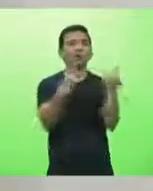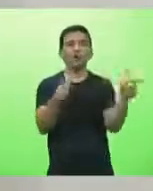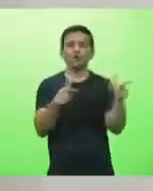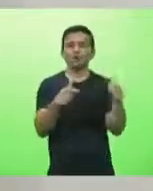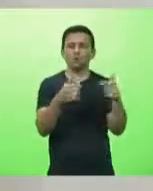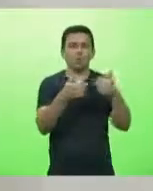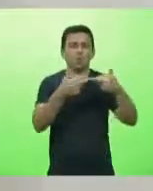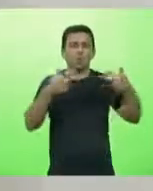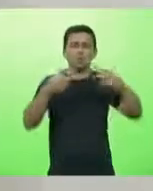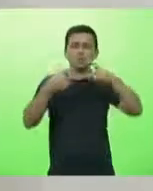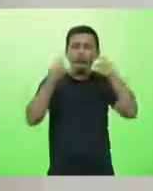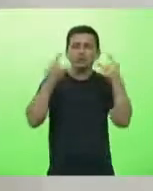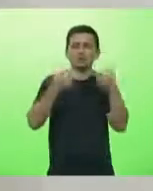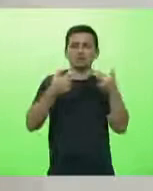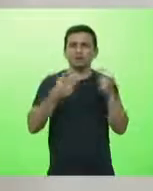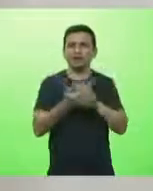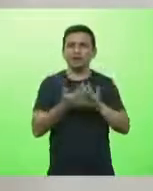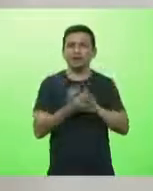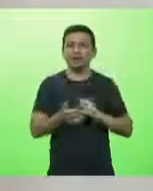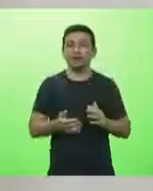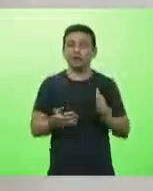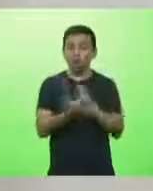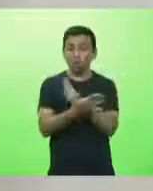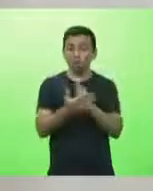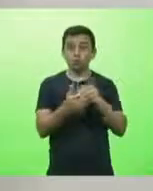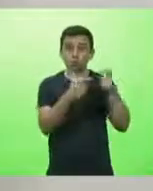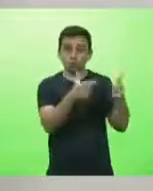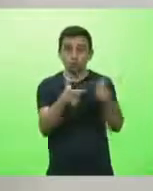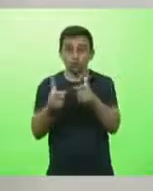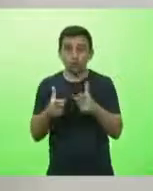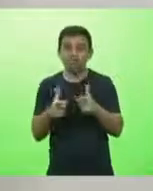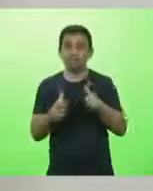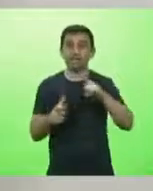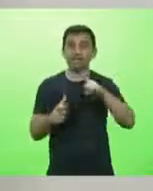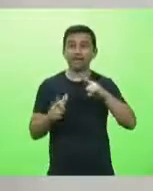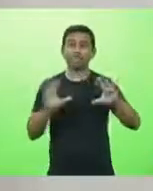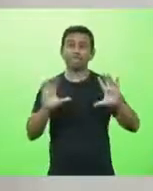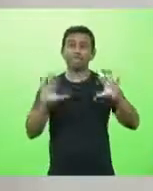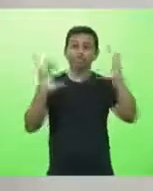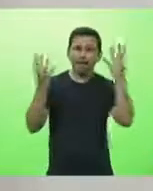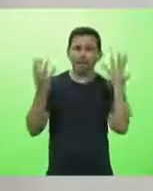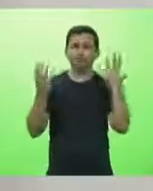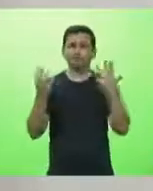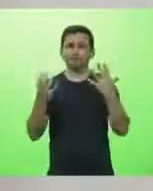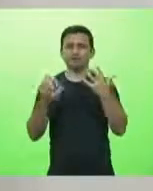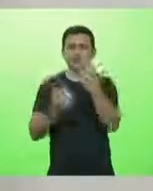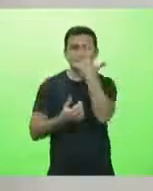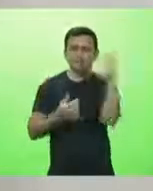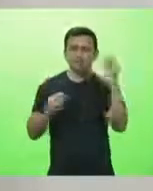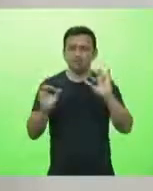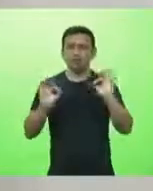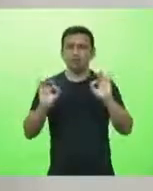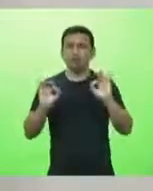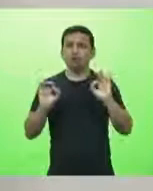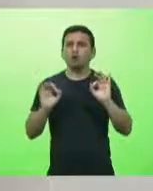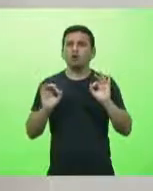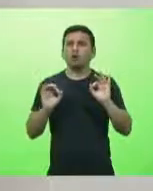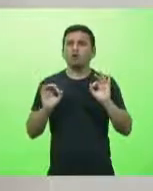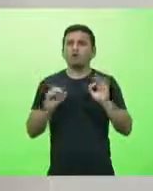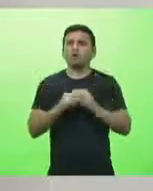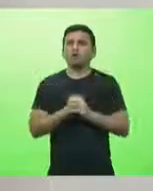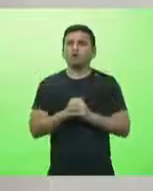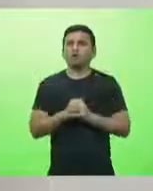entidades? Porque houve aglomeração em alguns pontos, algumas festas, alguns bares, carnaval, seja lá o que for, agora os empresários e os